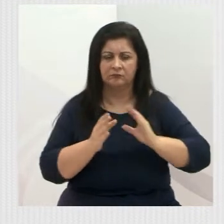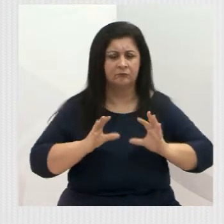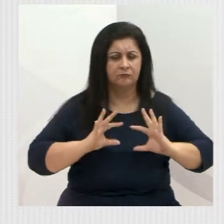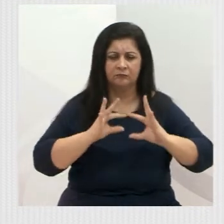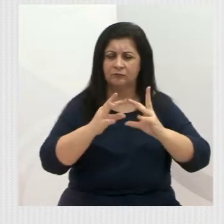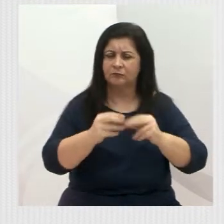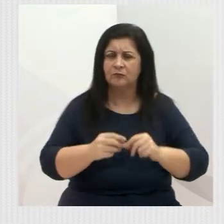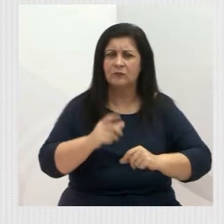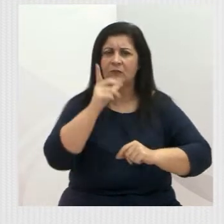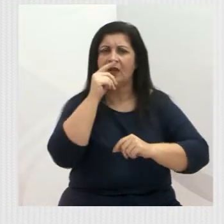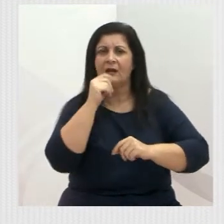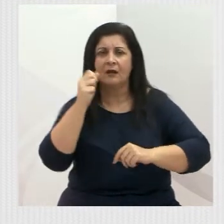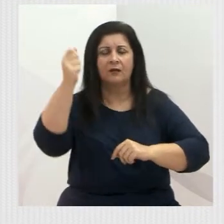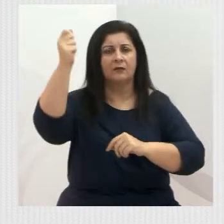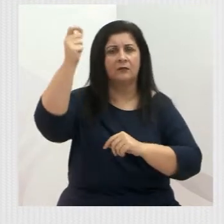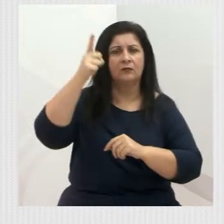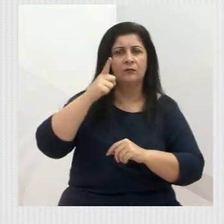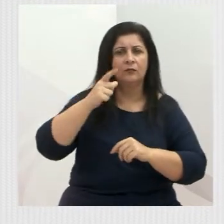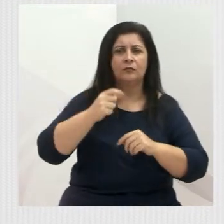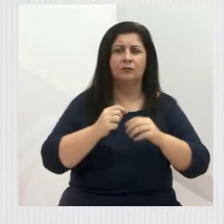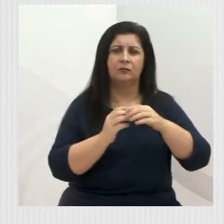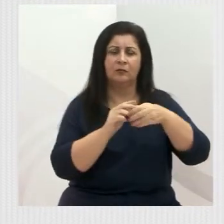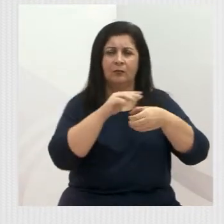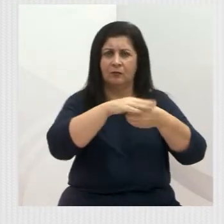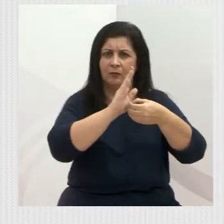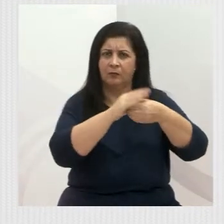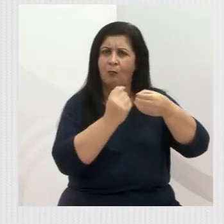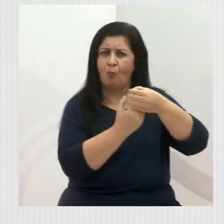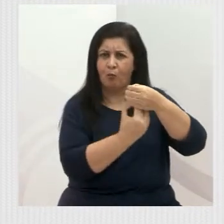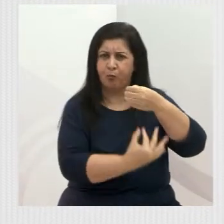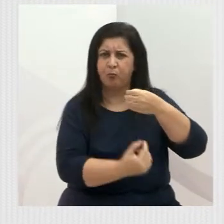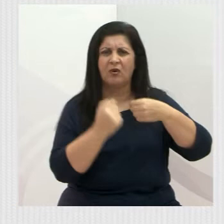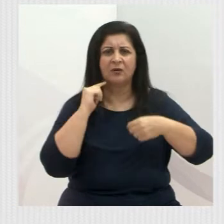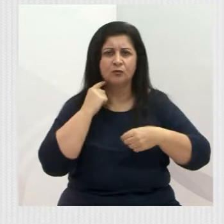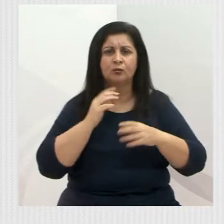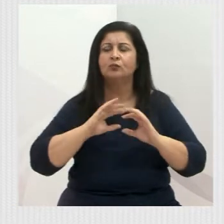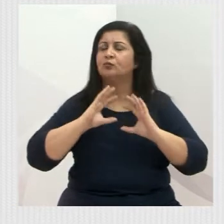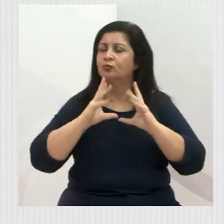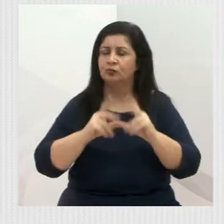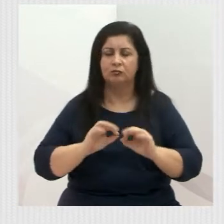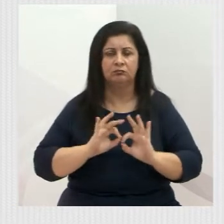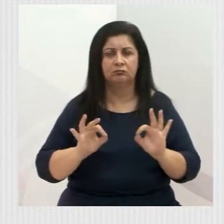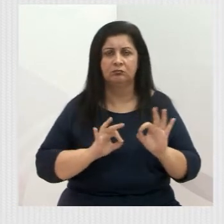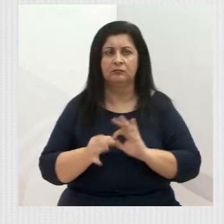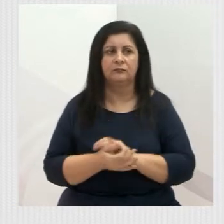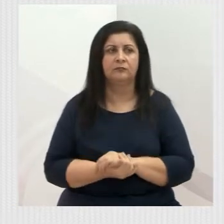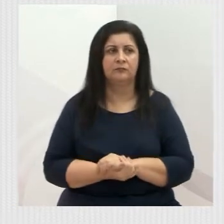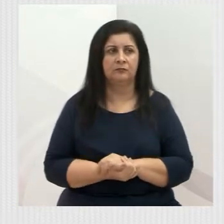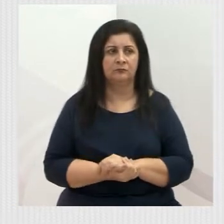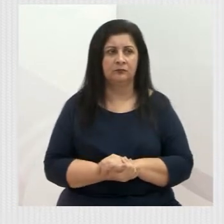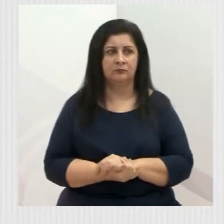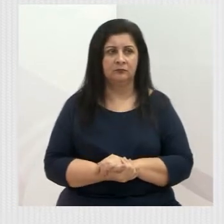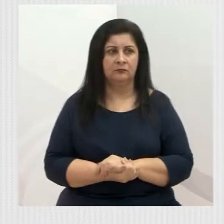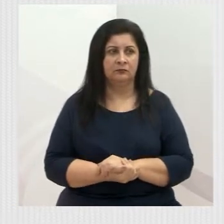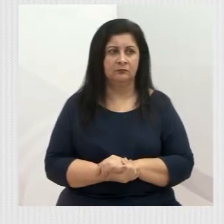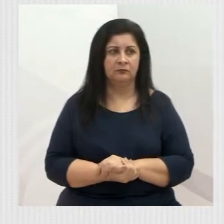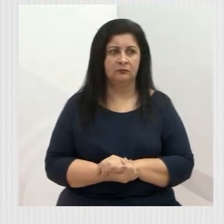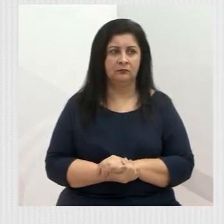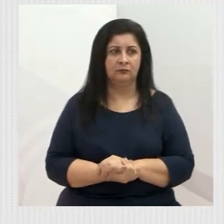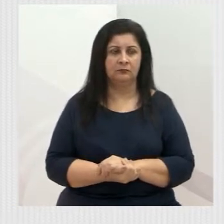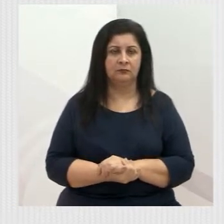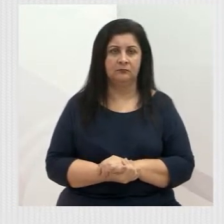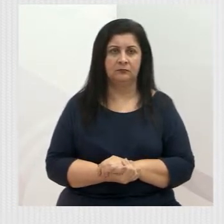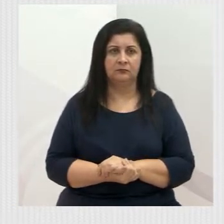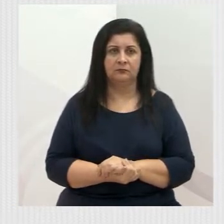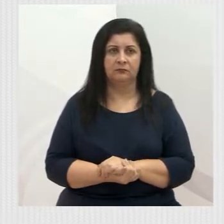infraestrutura, a parte de água e esgoto, tudo sendo feito com qualidade. Pode passar o próximo. Aí nós,